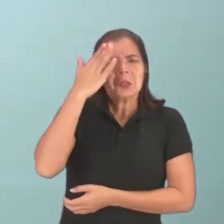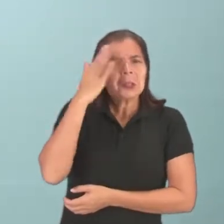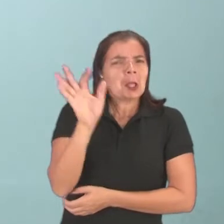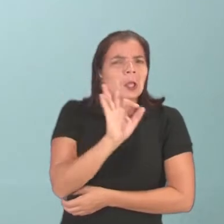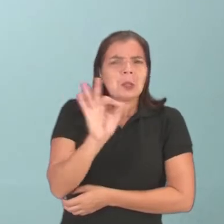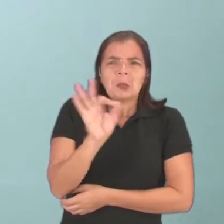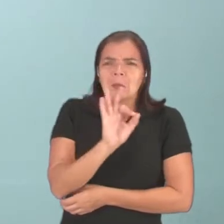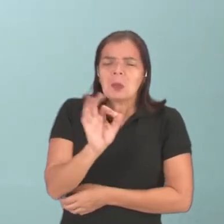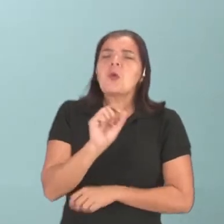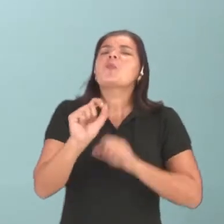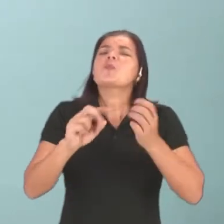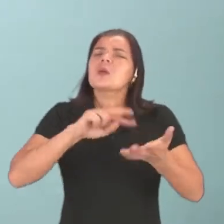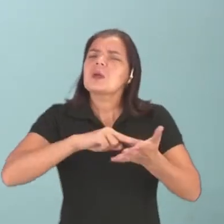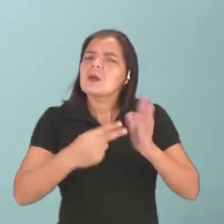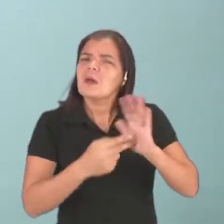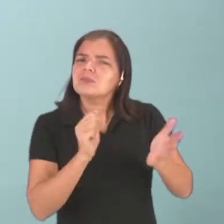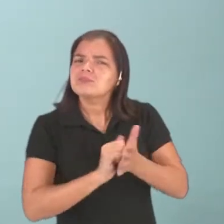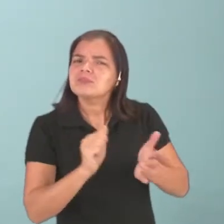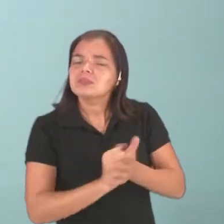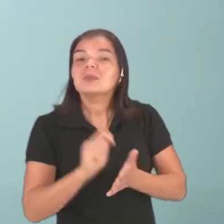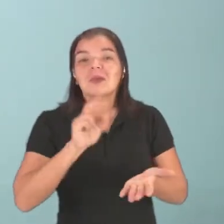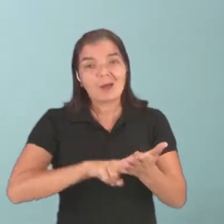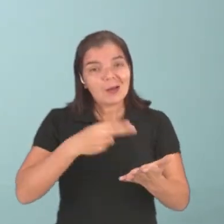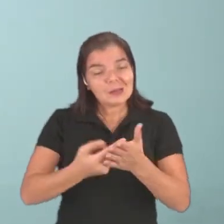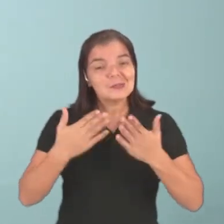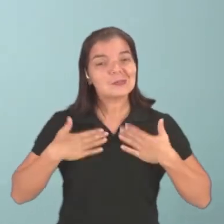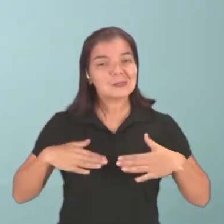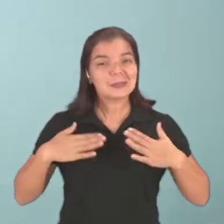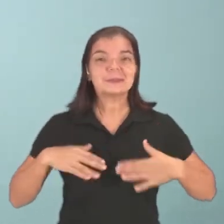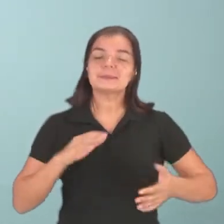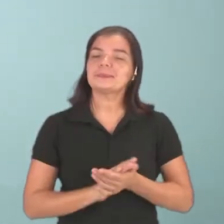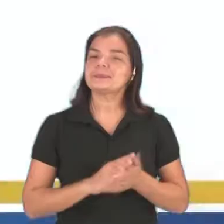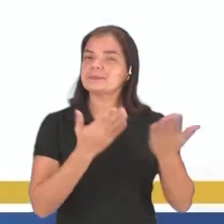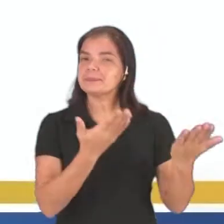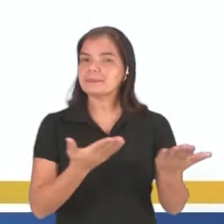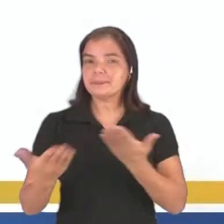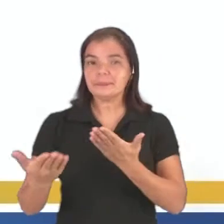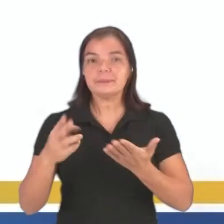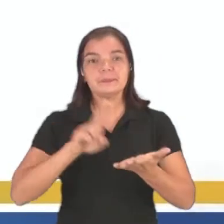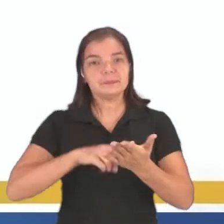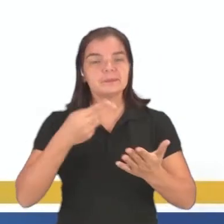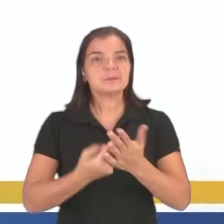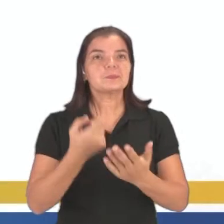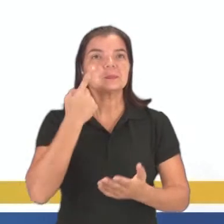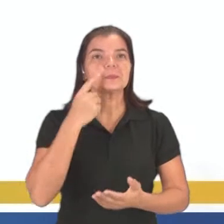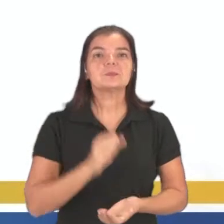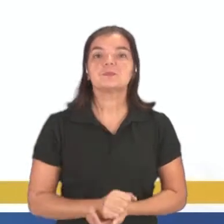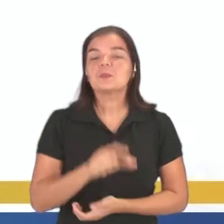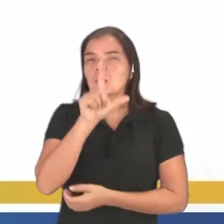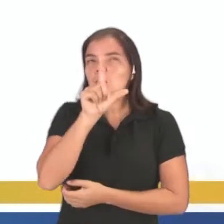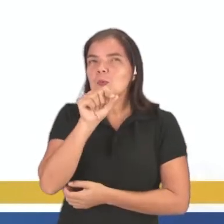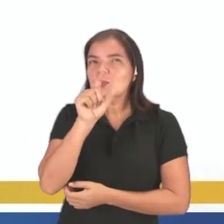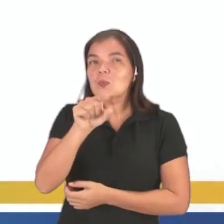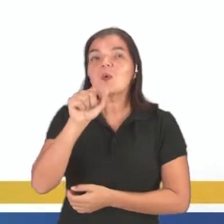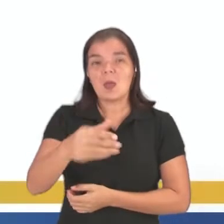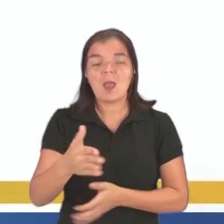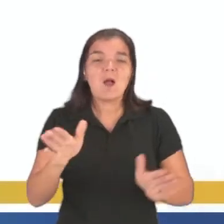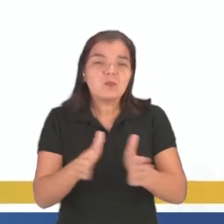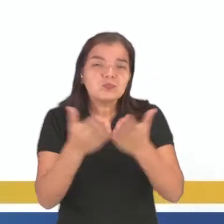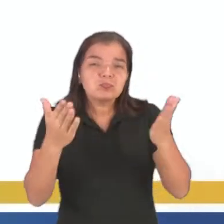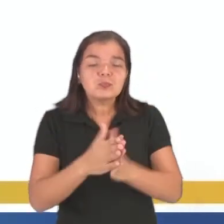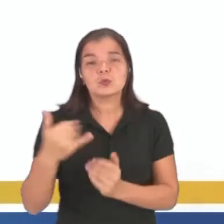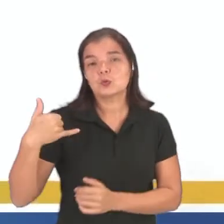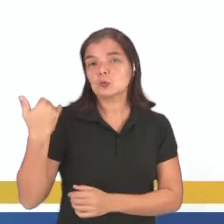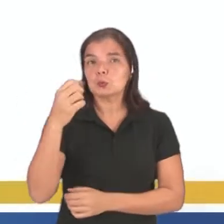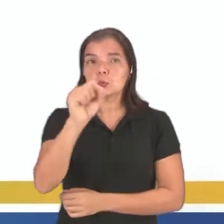entendi muito bem o que está escrito aí, tudo bem, eu vou traduzir para você. Acompanhem comigo a tradução, olha lá. O Chaves é um menino pobre